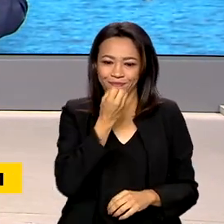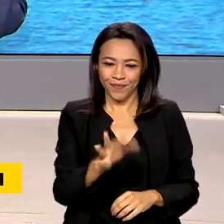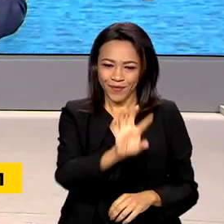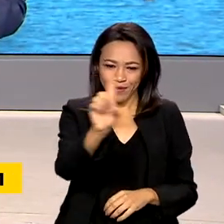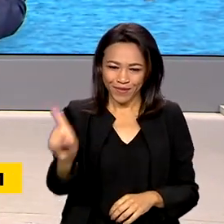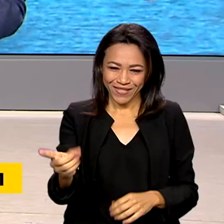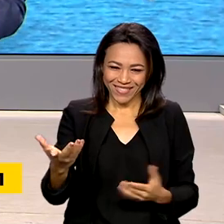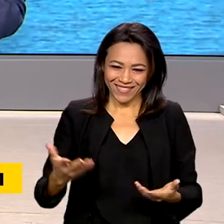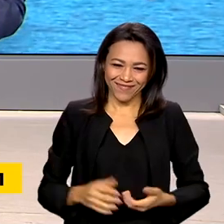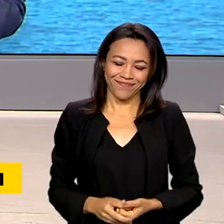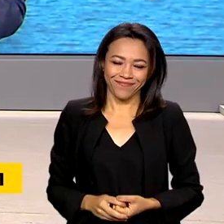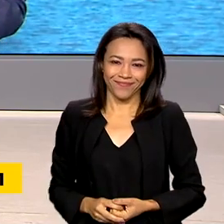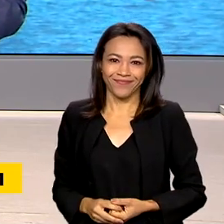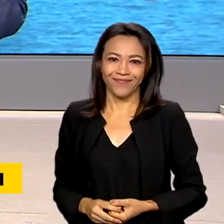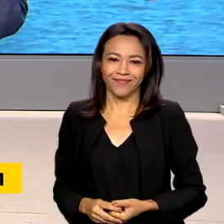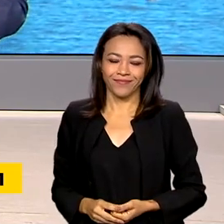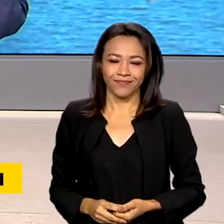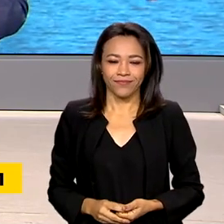Graziele.